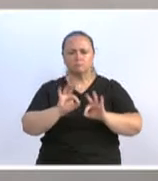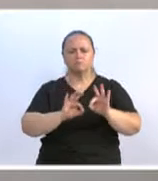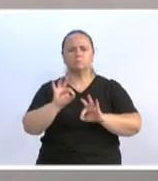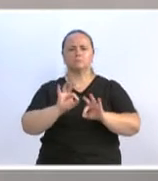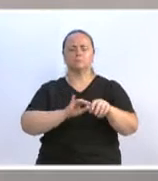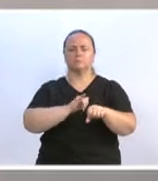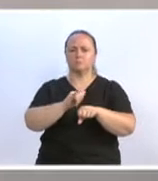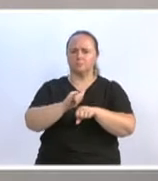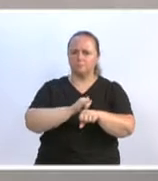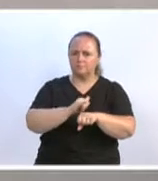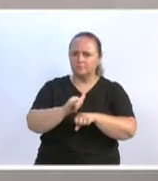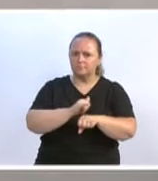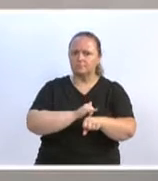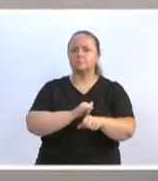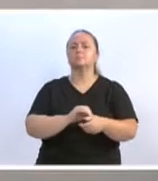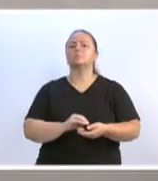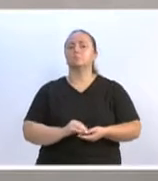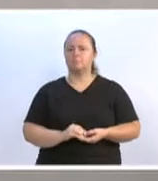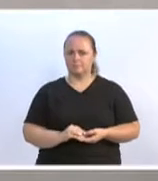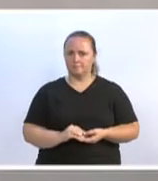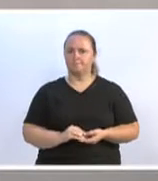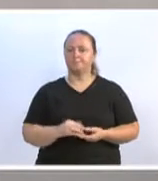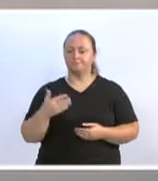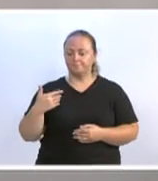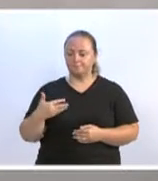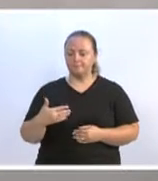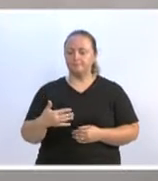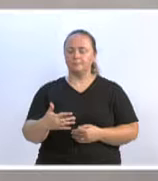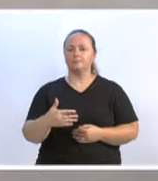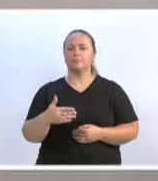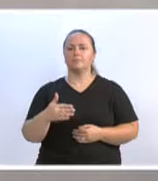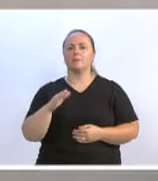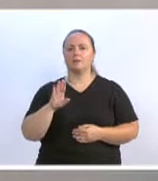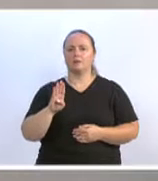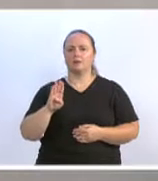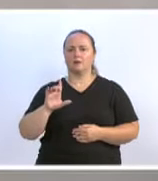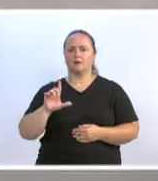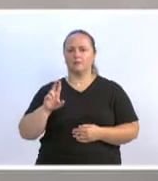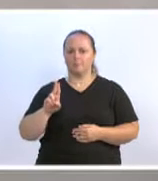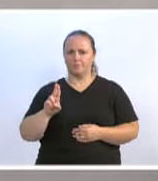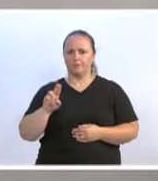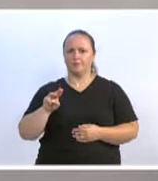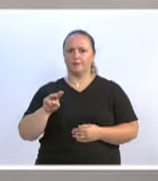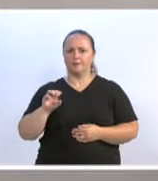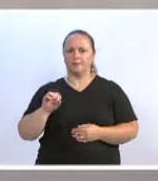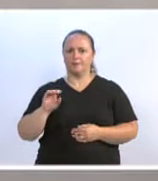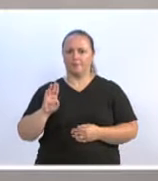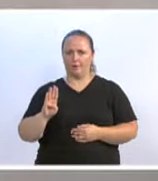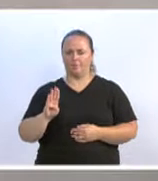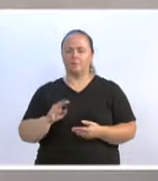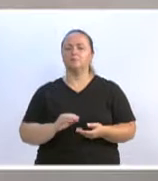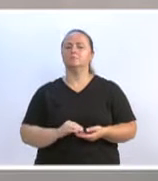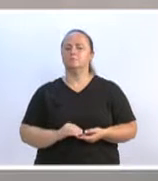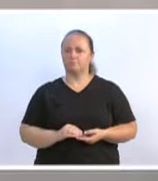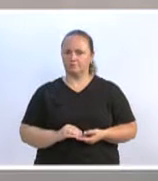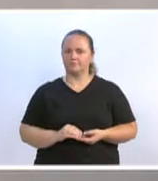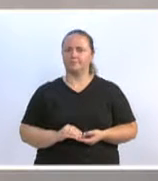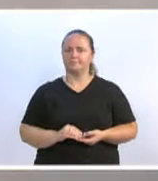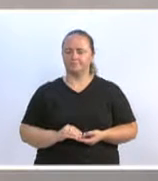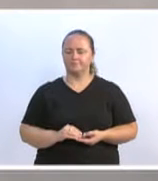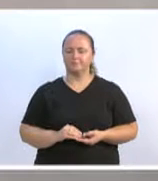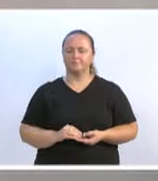que a gente tem hoje com a Blumob. Da mesma forma, eu gostaria de